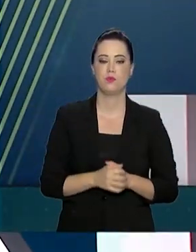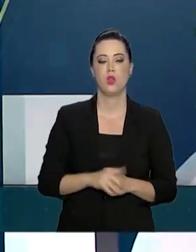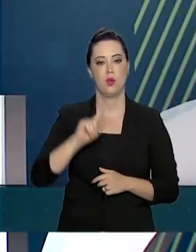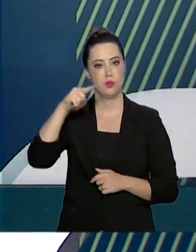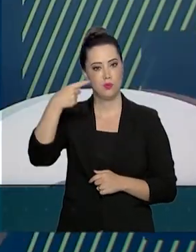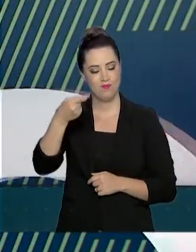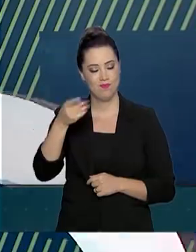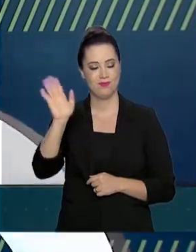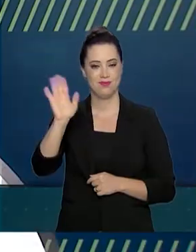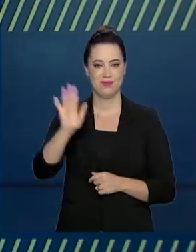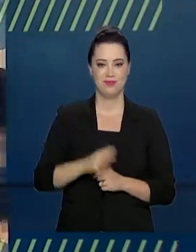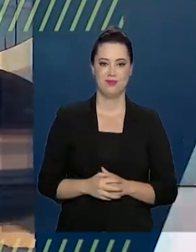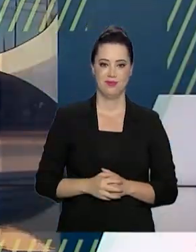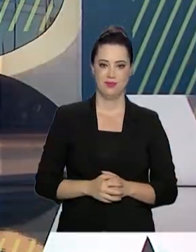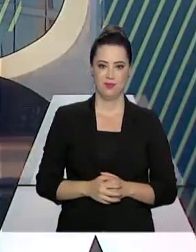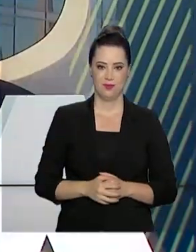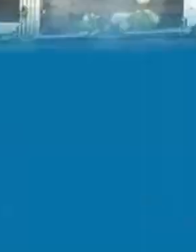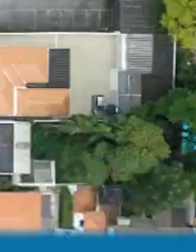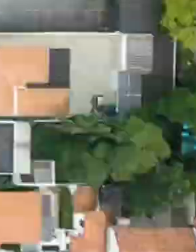na próxima edição. Até lá!